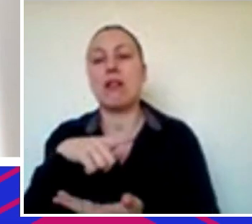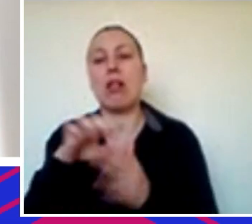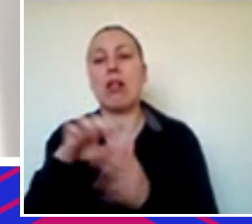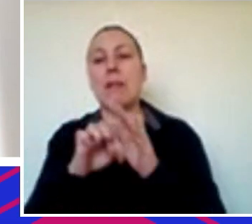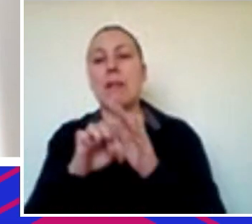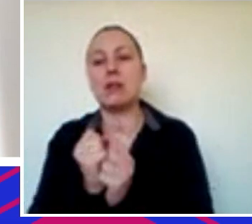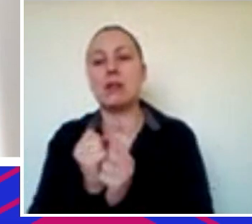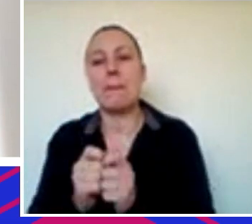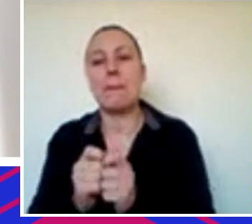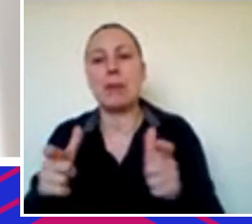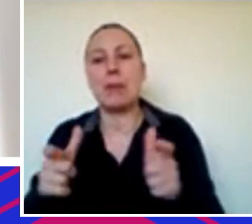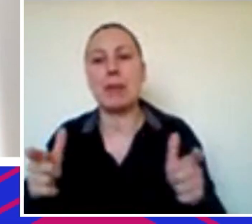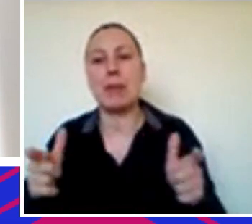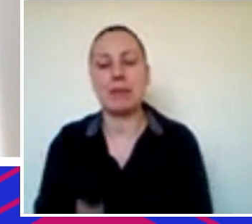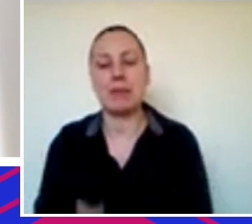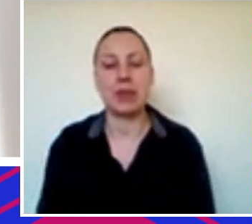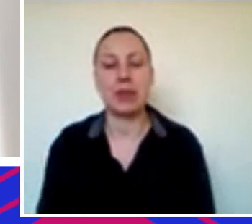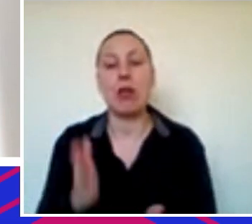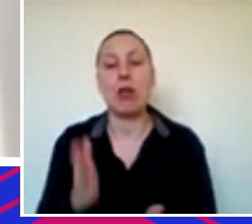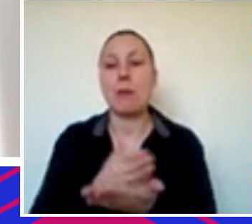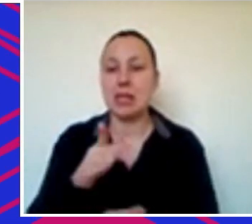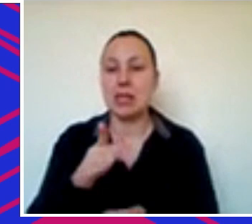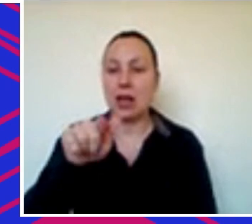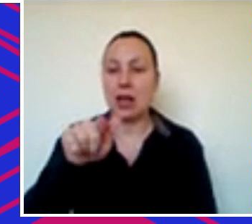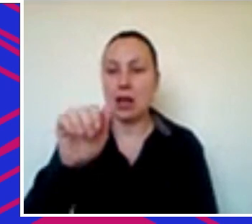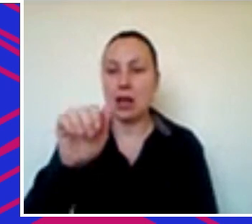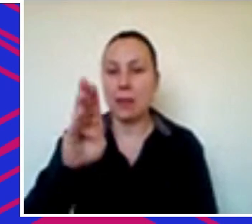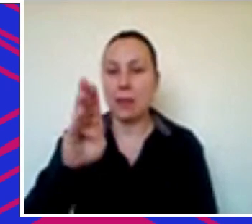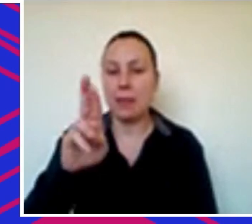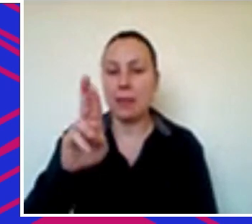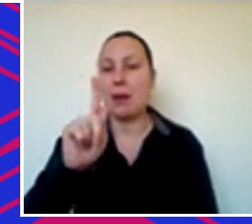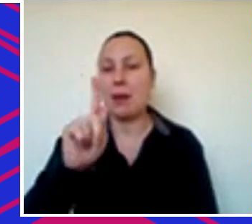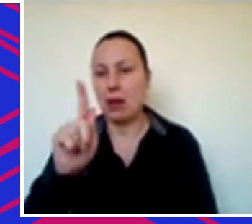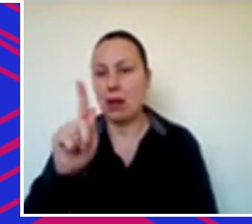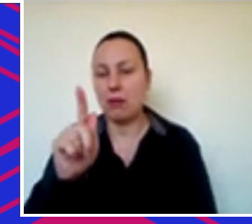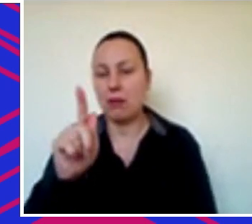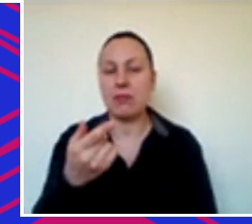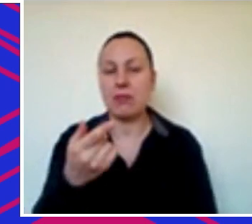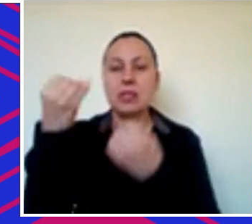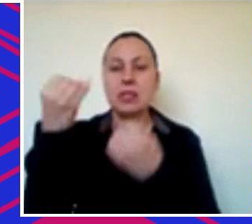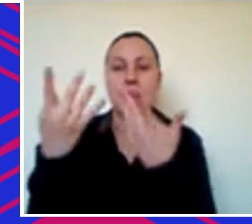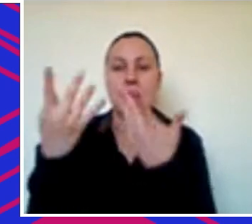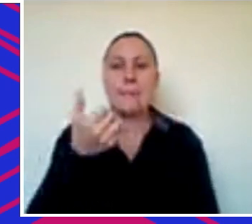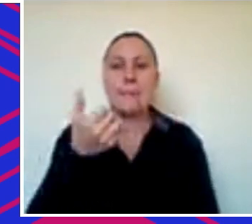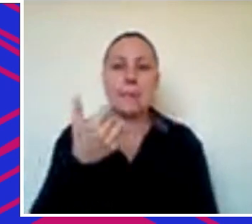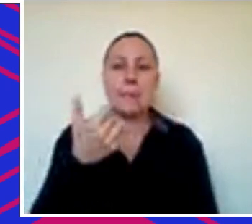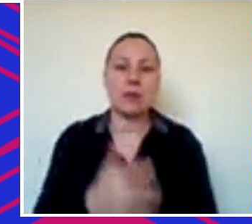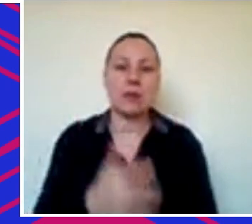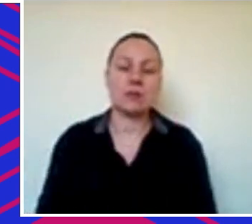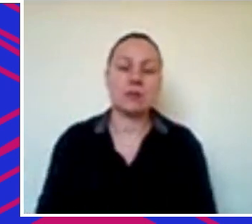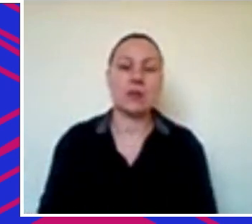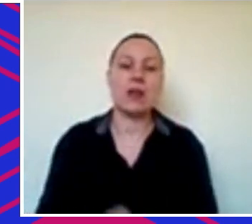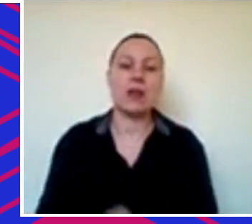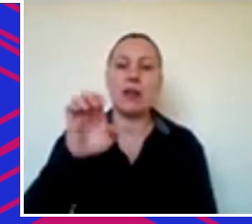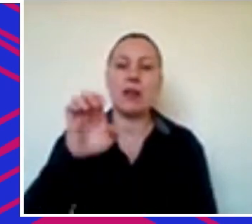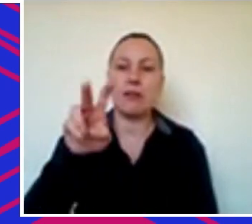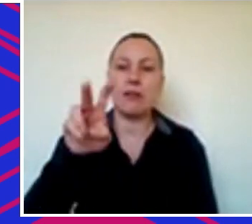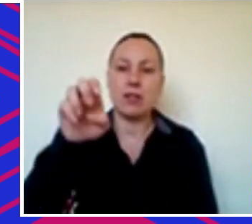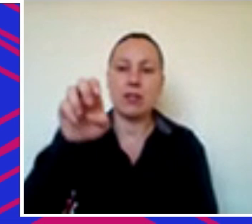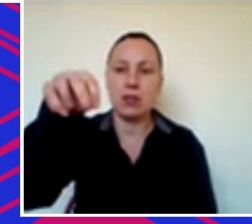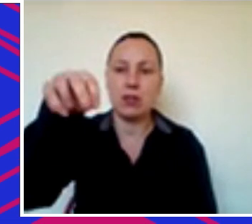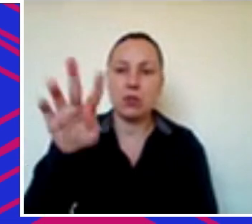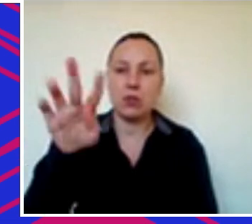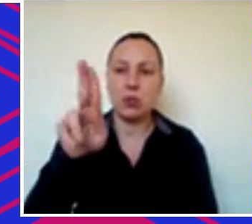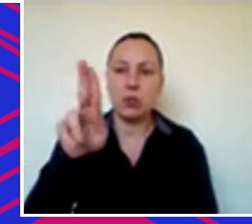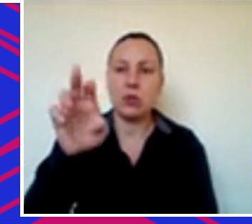Gabriela. Eu queria entender... Primeiro, acho que você podia explicar um pouquinho para a gente o que é Venture Debt. Como é que isso complementa uma